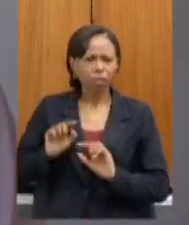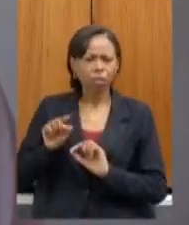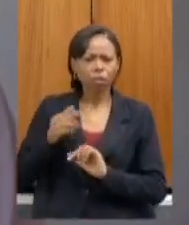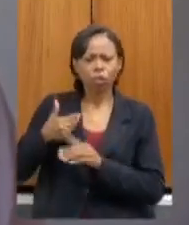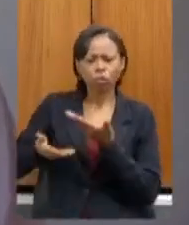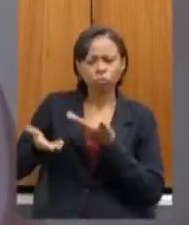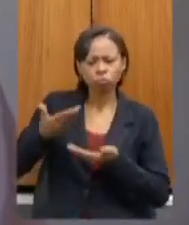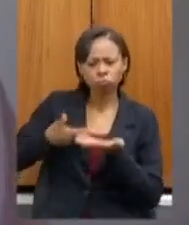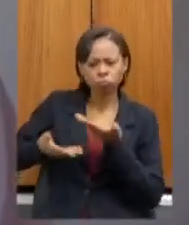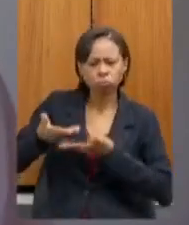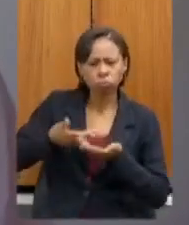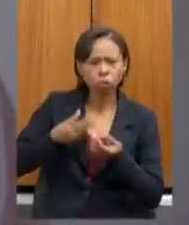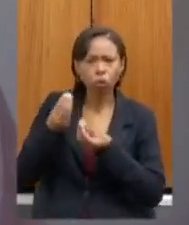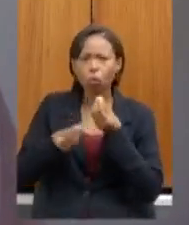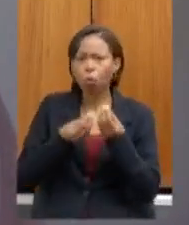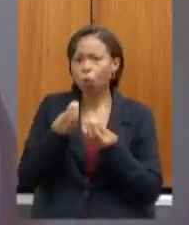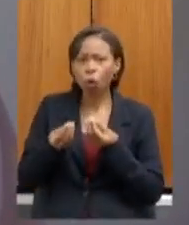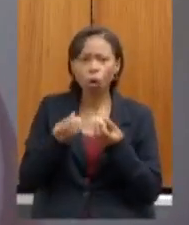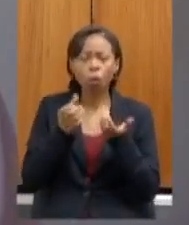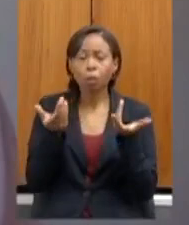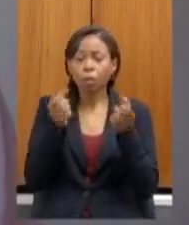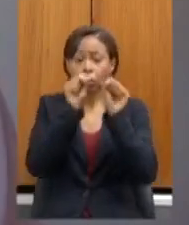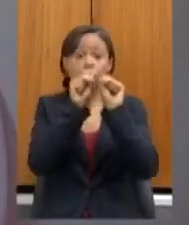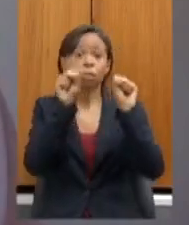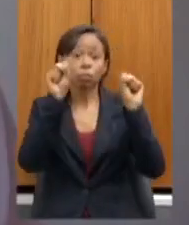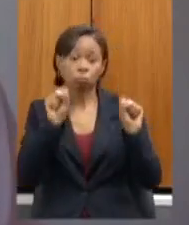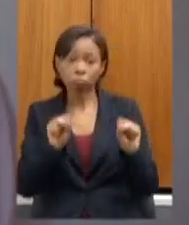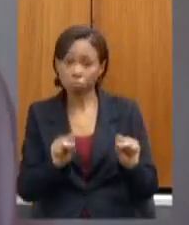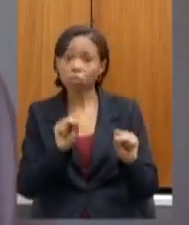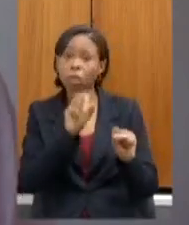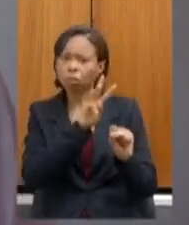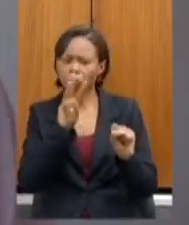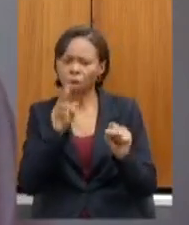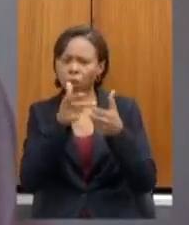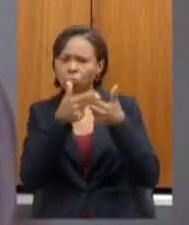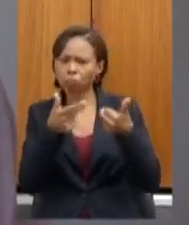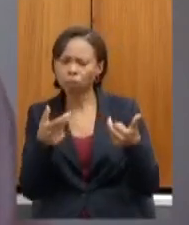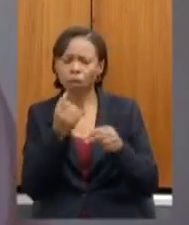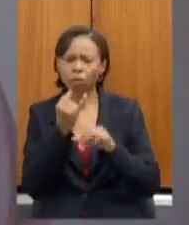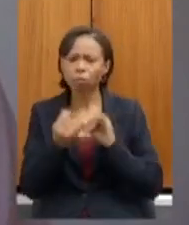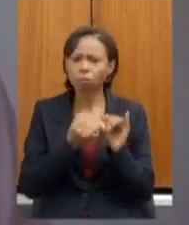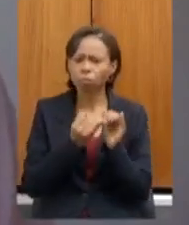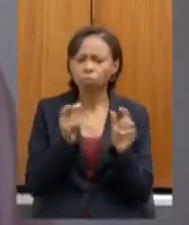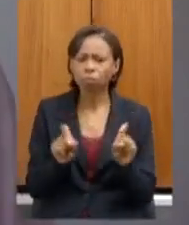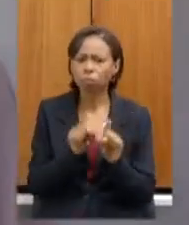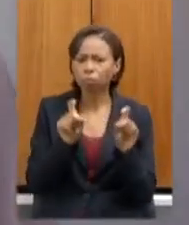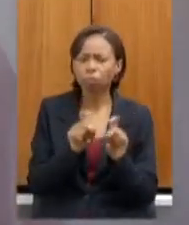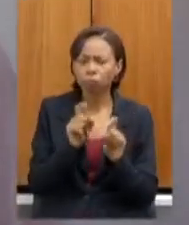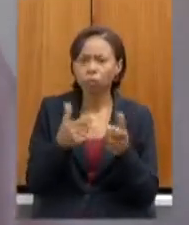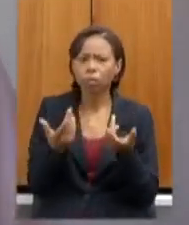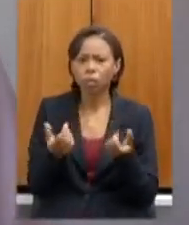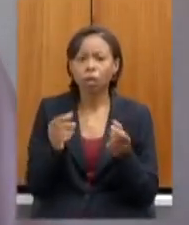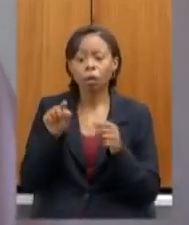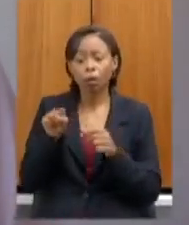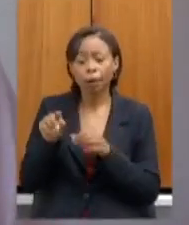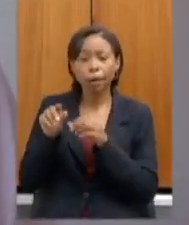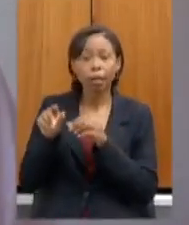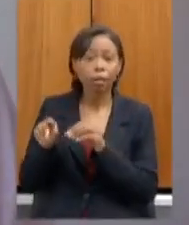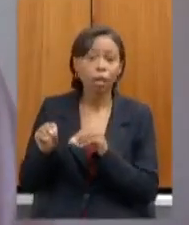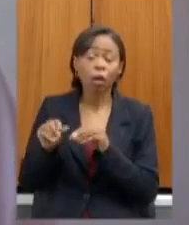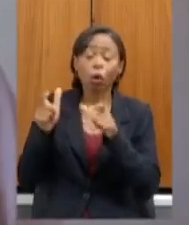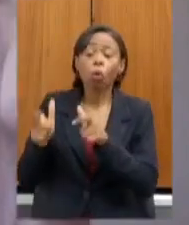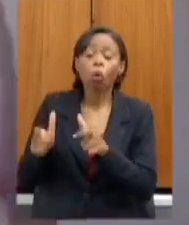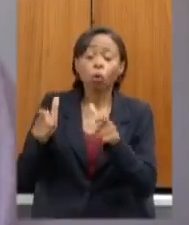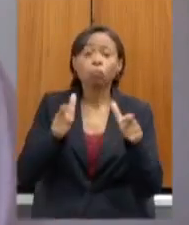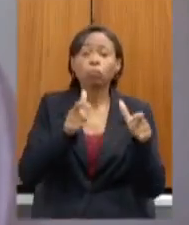entende que informatizado a gente tem condições de prestar todo esclarecimento de que essa alocação é sim priorizada a esses